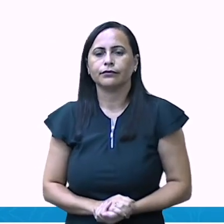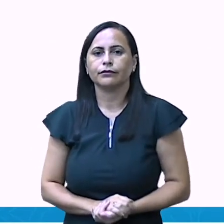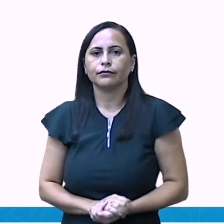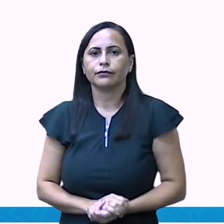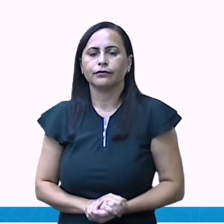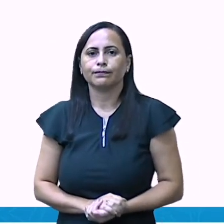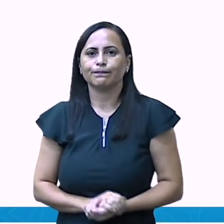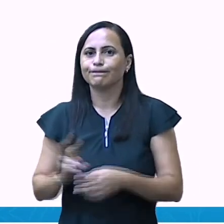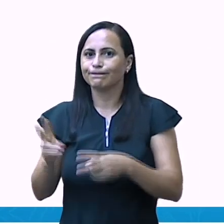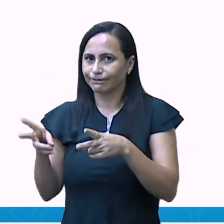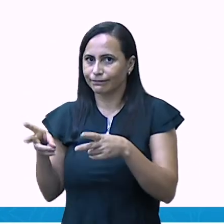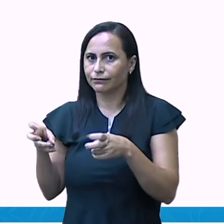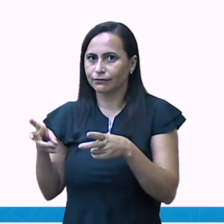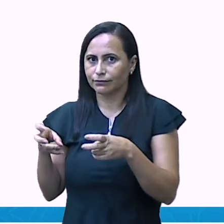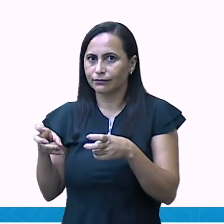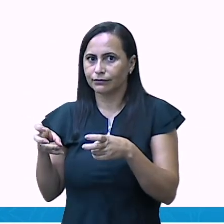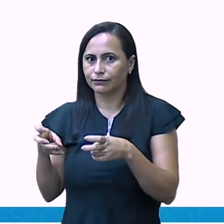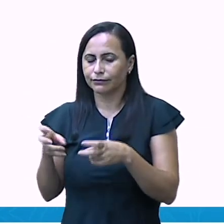Perceberam?